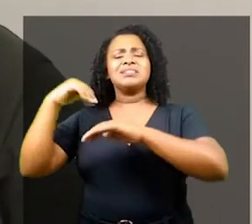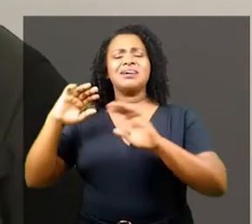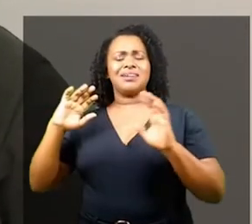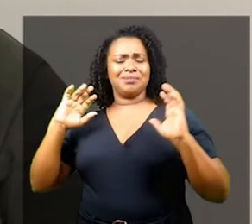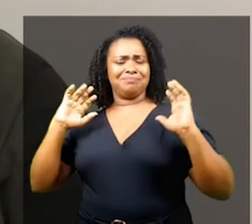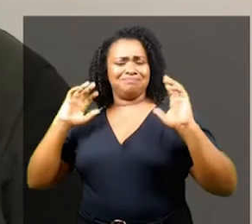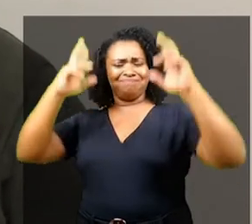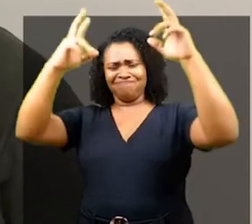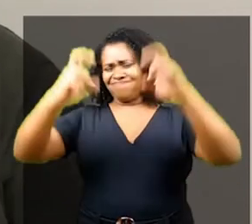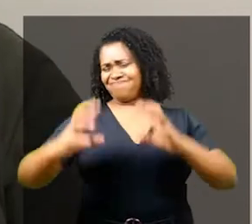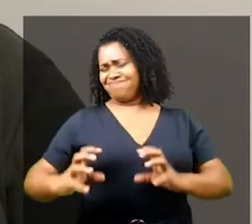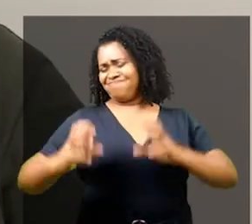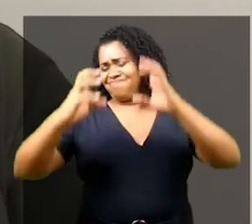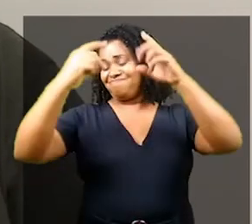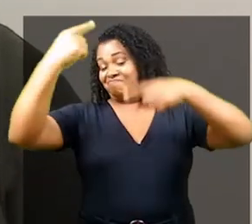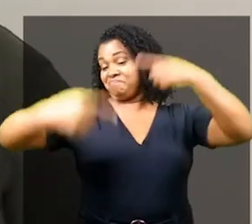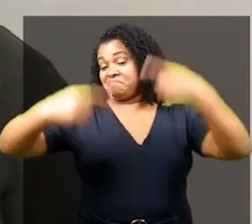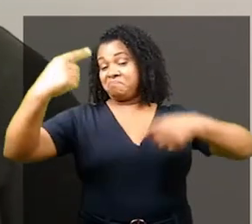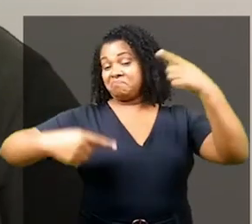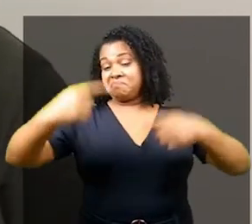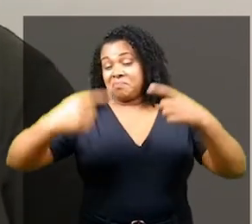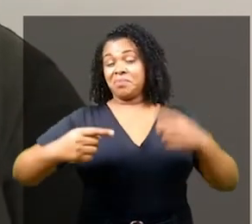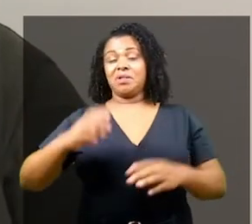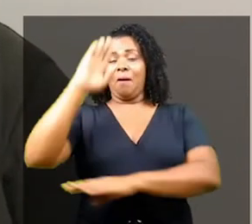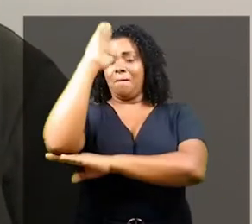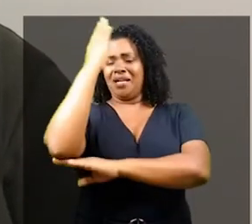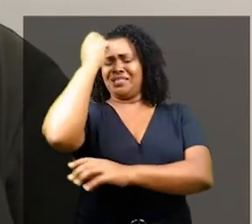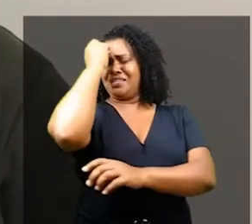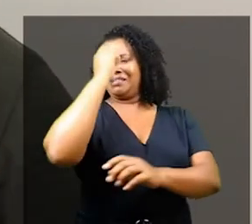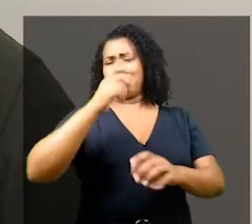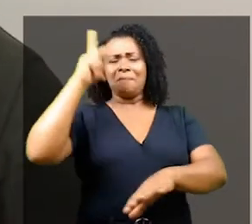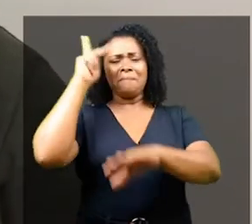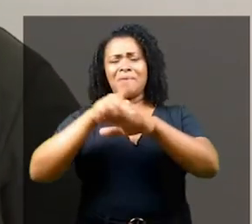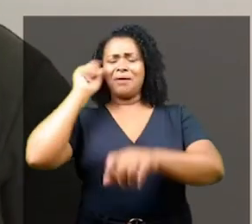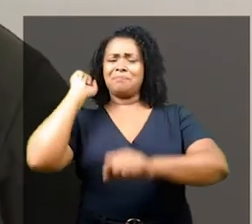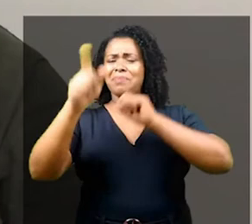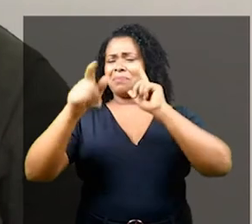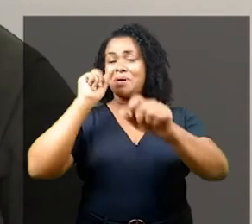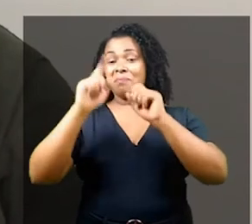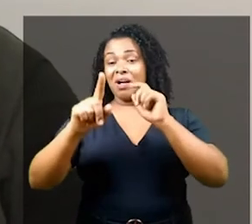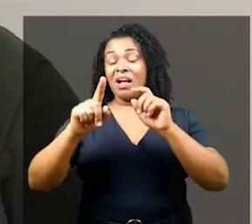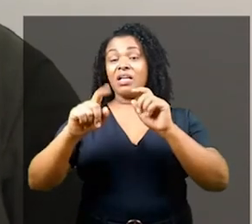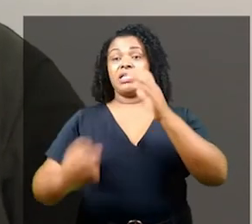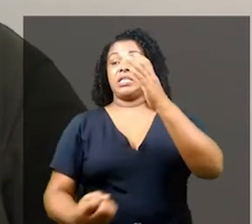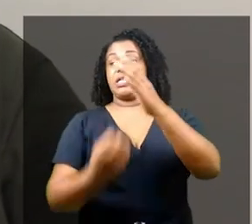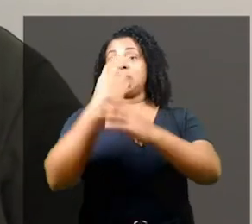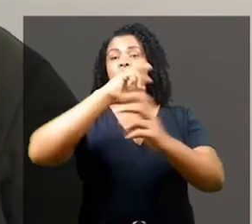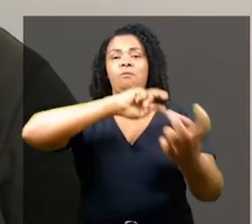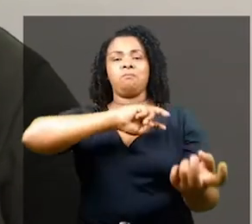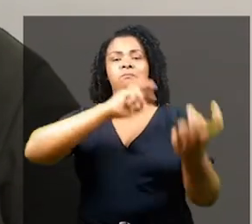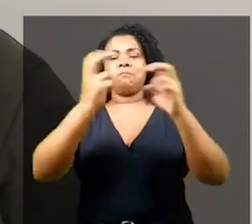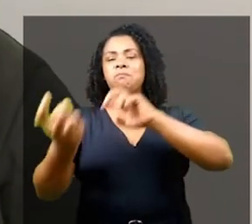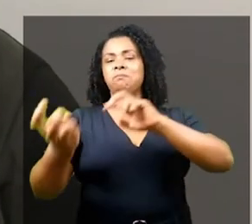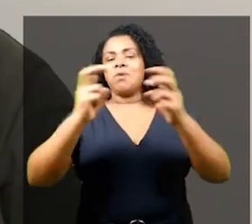pedra e capoeira. E no meio disso a gente ainda criou o samba. É inacreditável que nós tenhamos superado